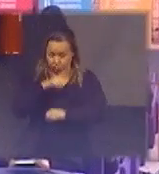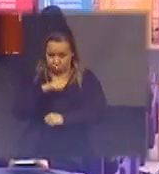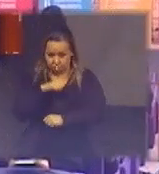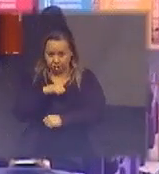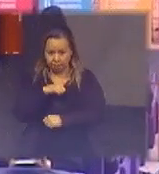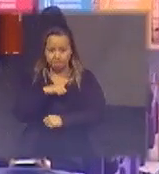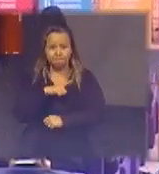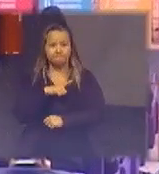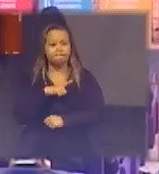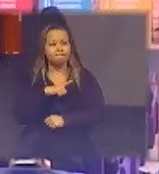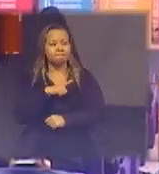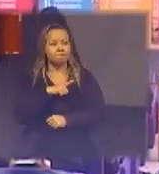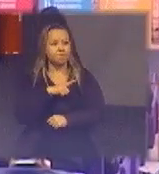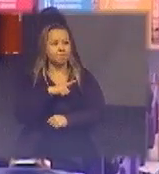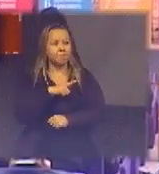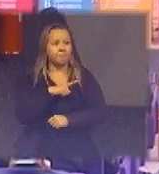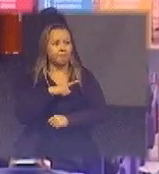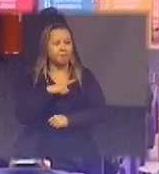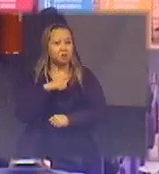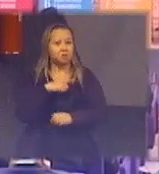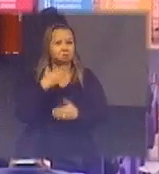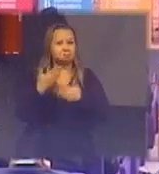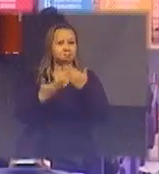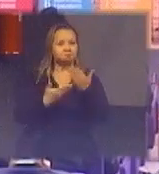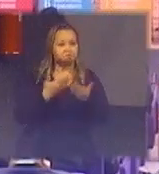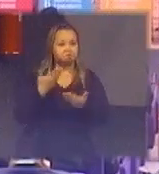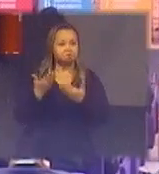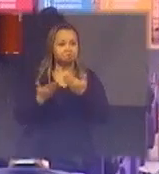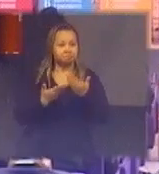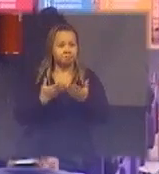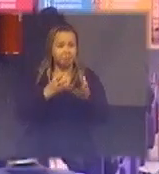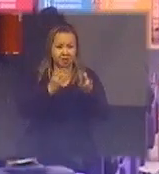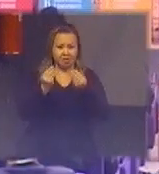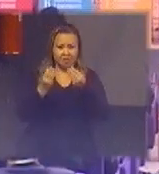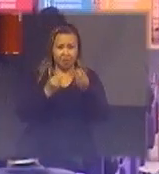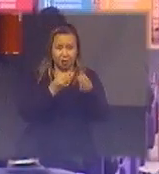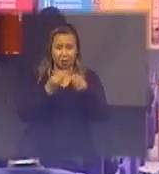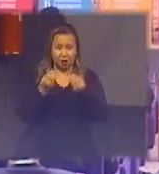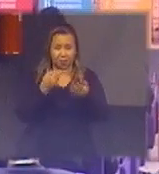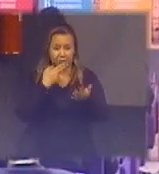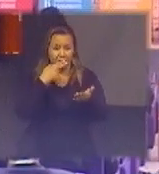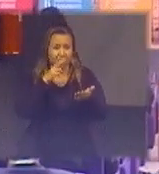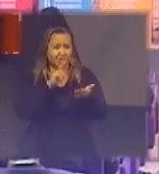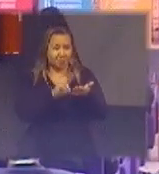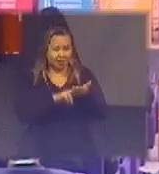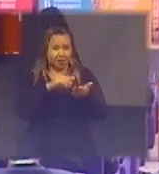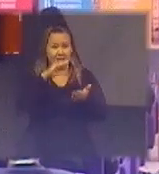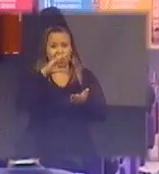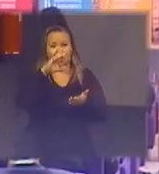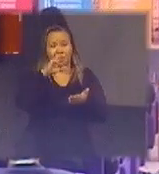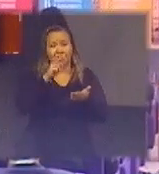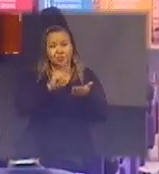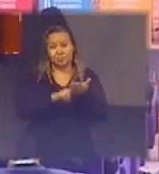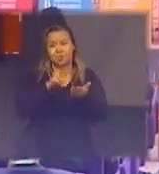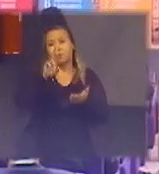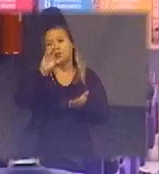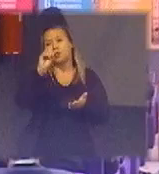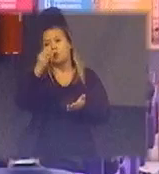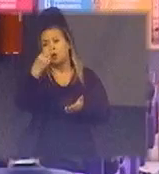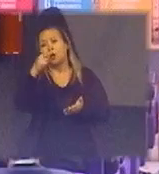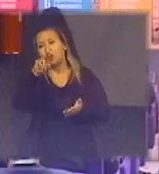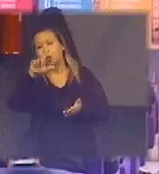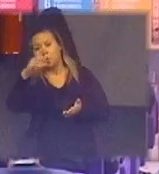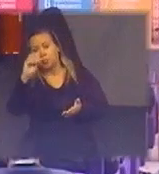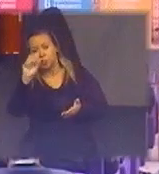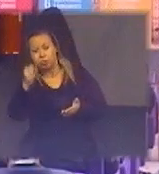a gente tem os motivos a gente tem muitas certificações e rótulos que foram criados ao